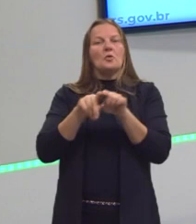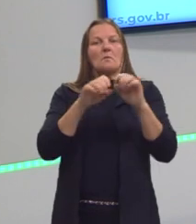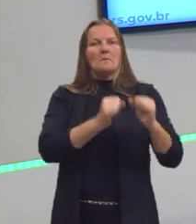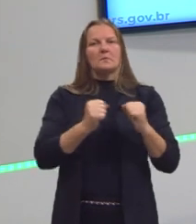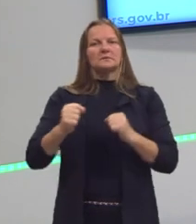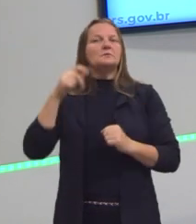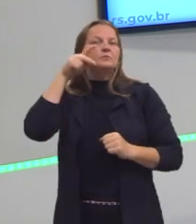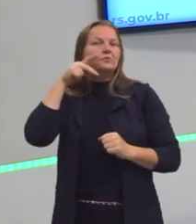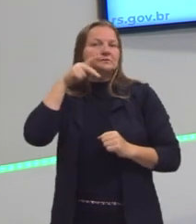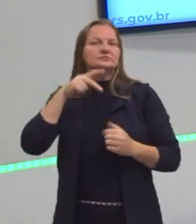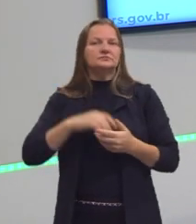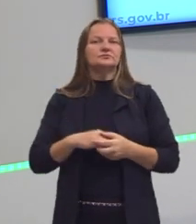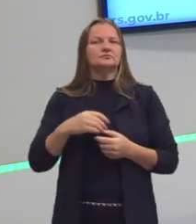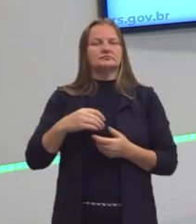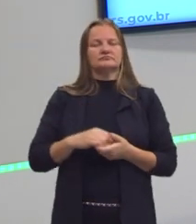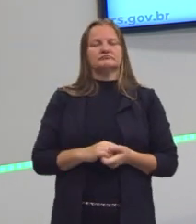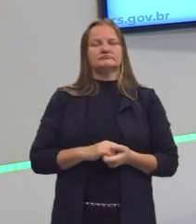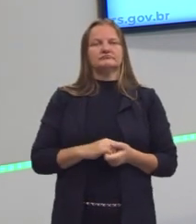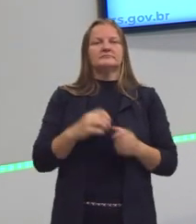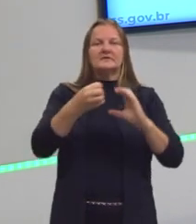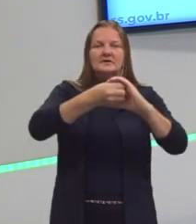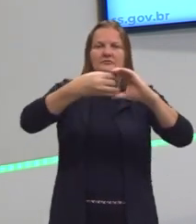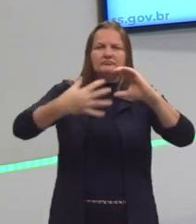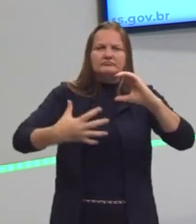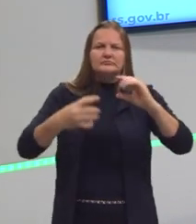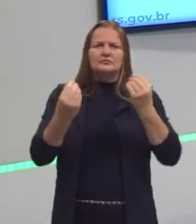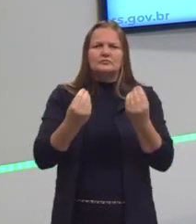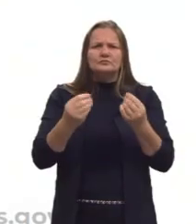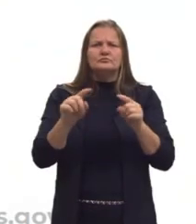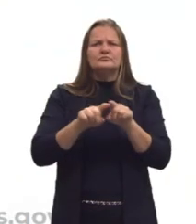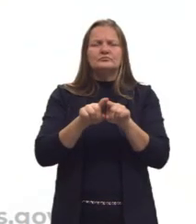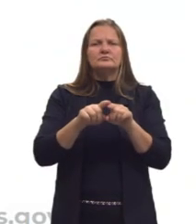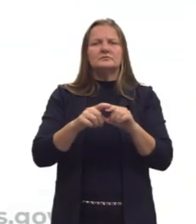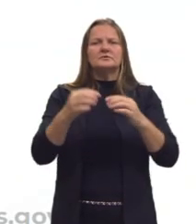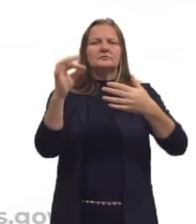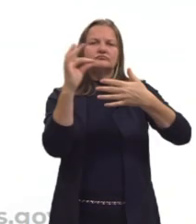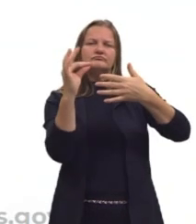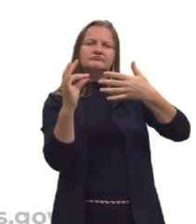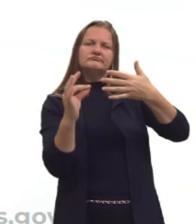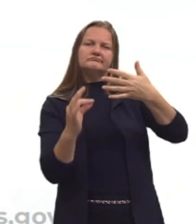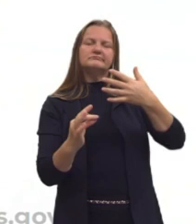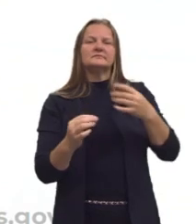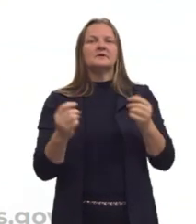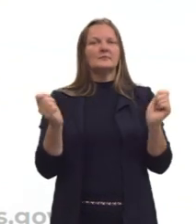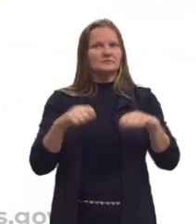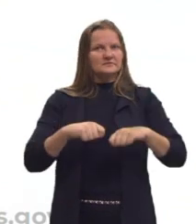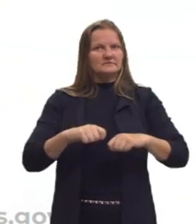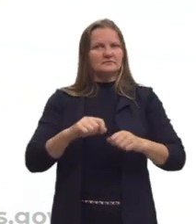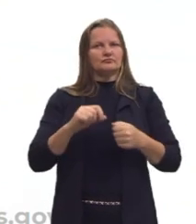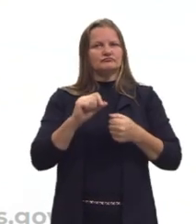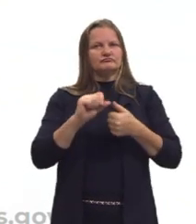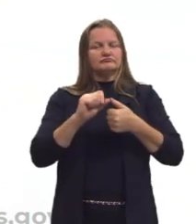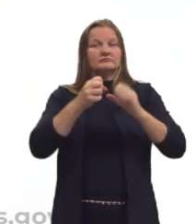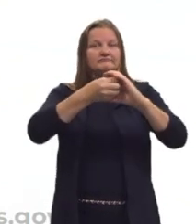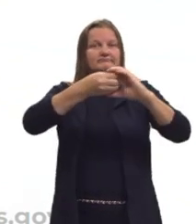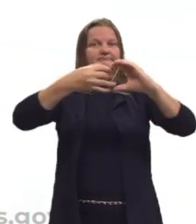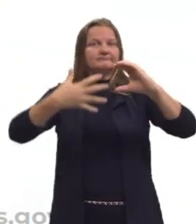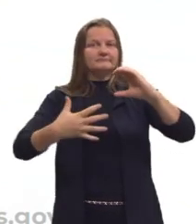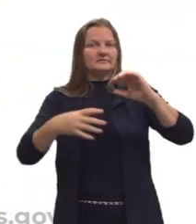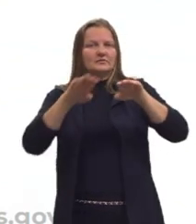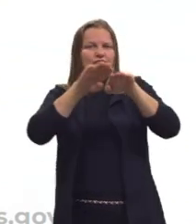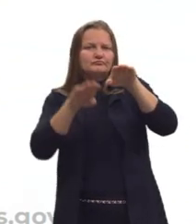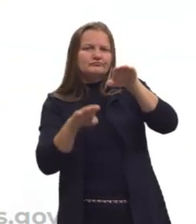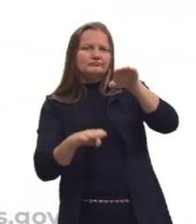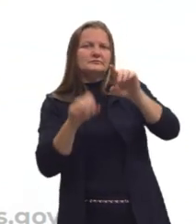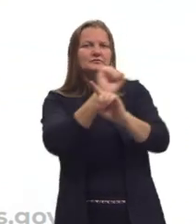Então, também tem essas características, também tem esses elementos que podem se levar em conta para se diferirem as classes